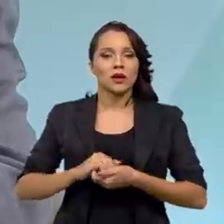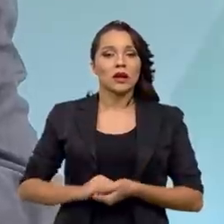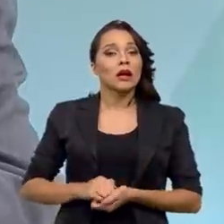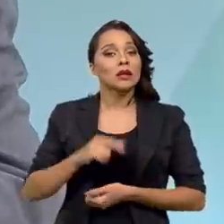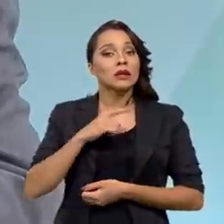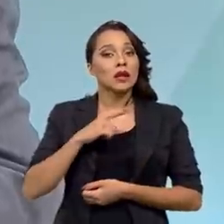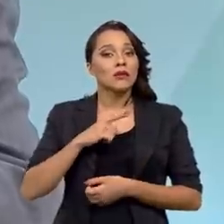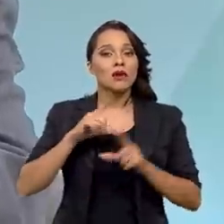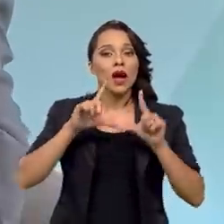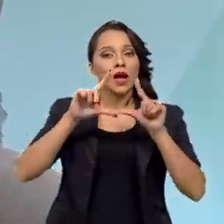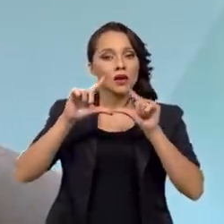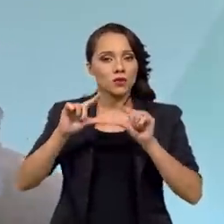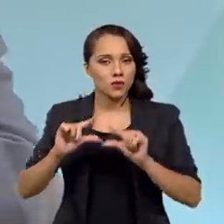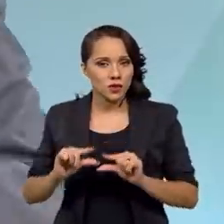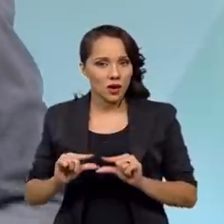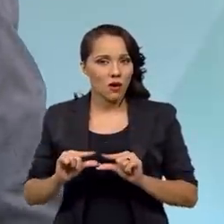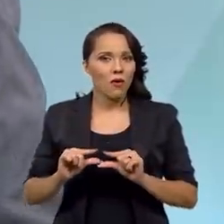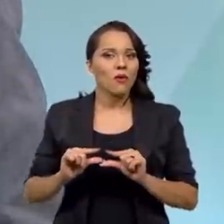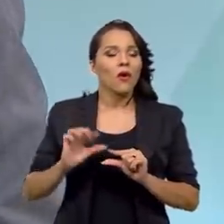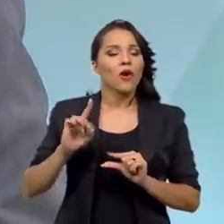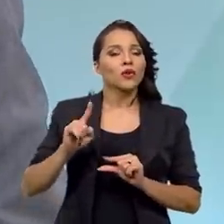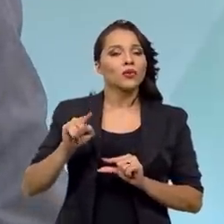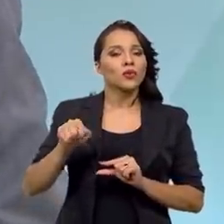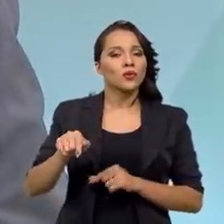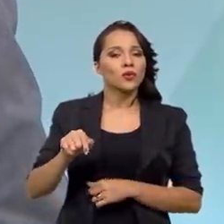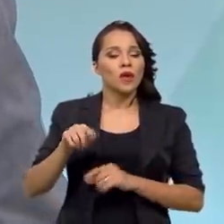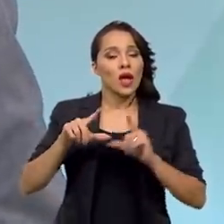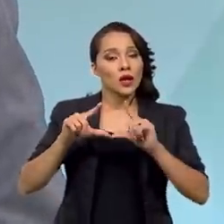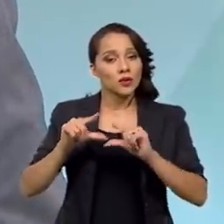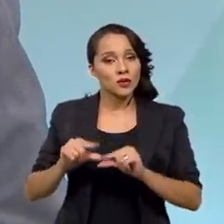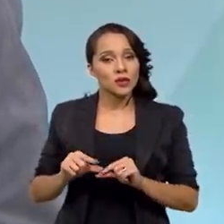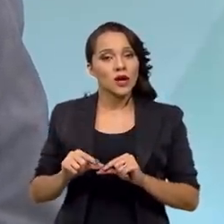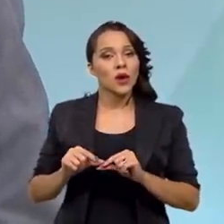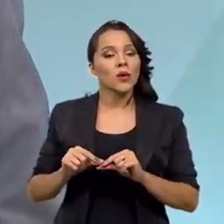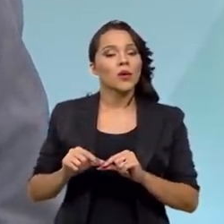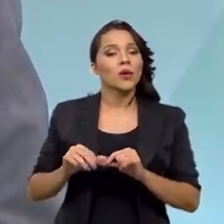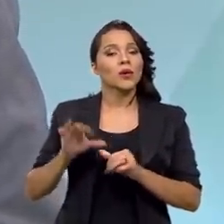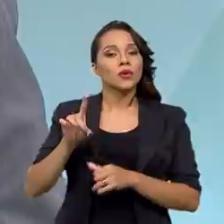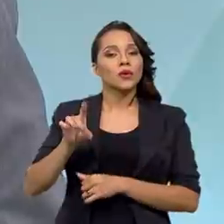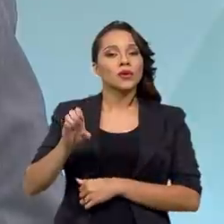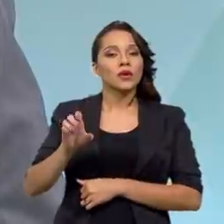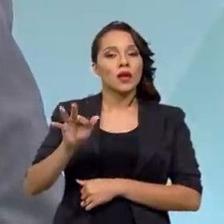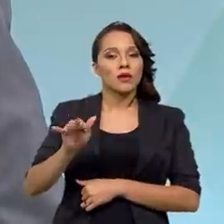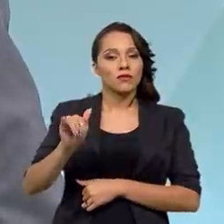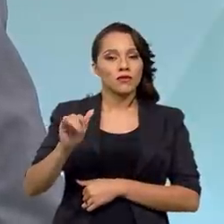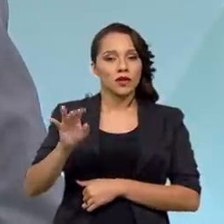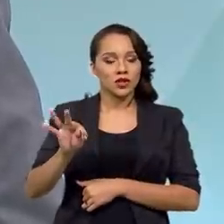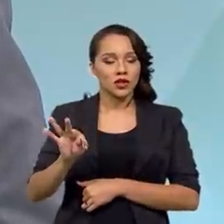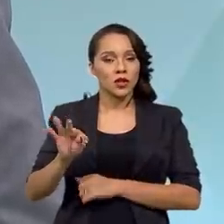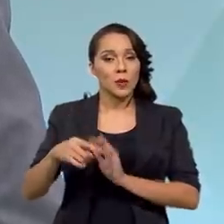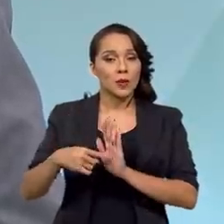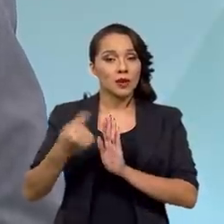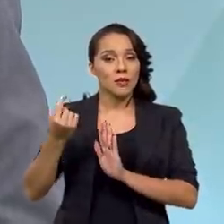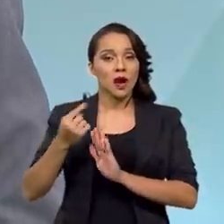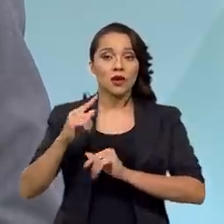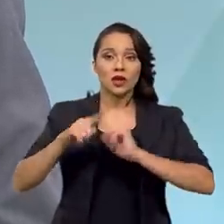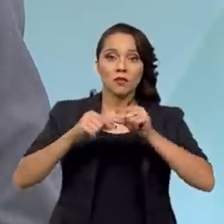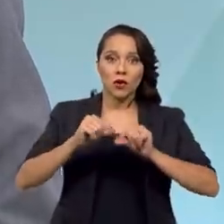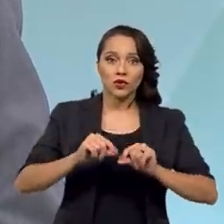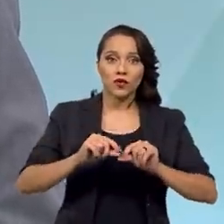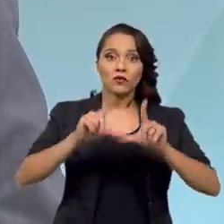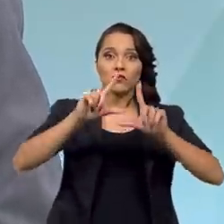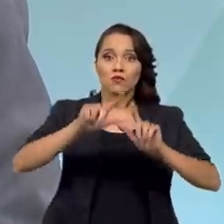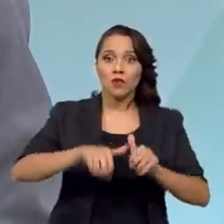redução do déficit primário, que se virou um superávit primário. Um saldo